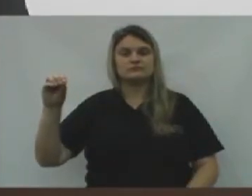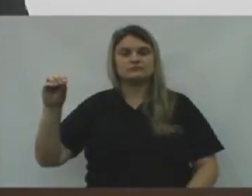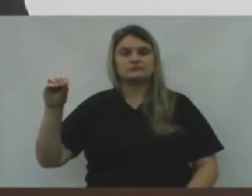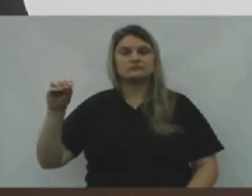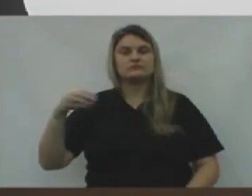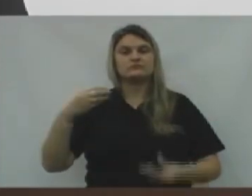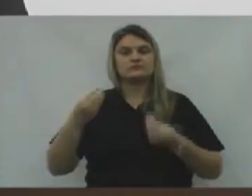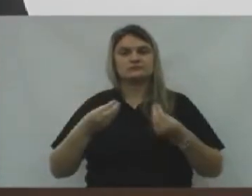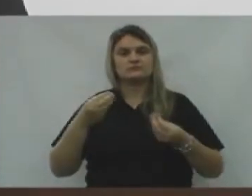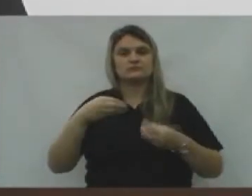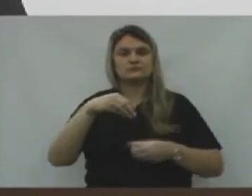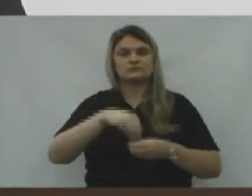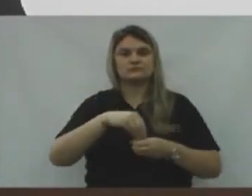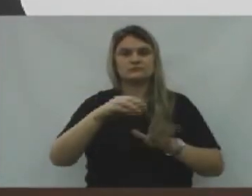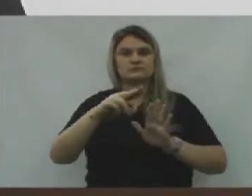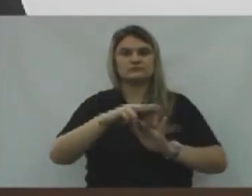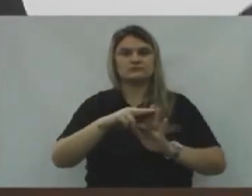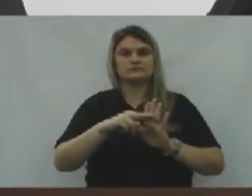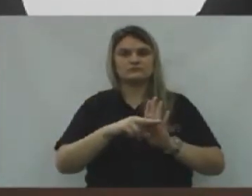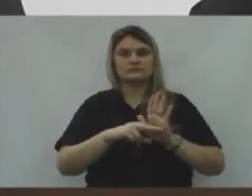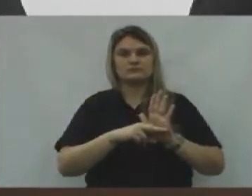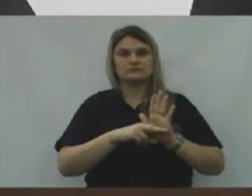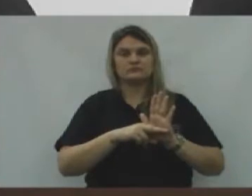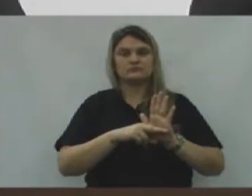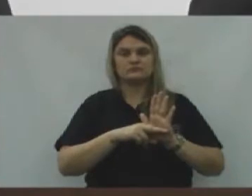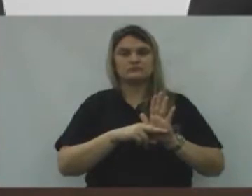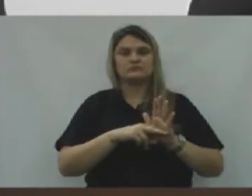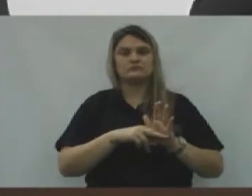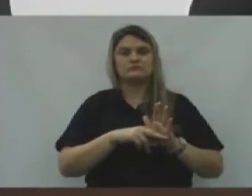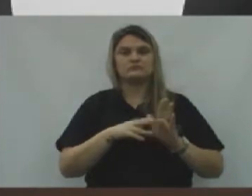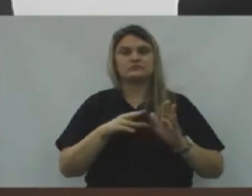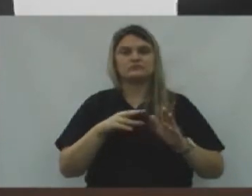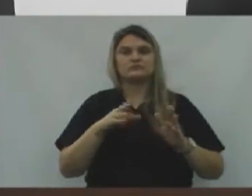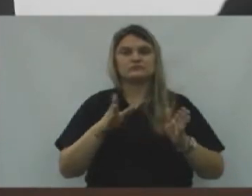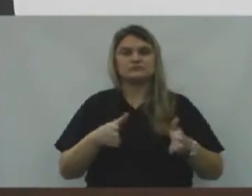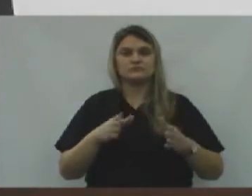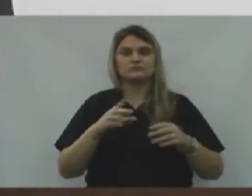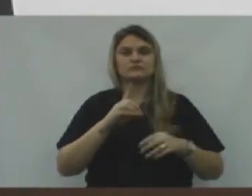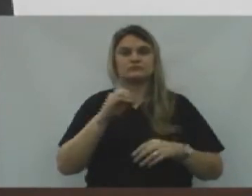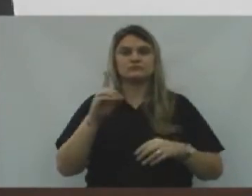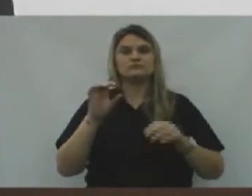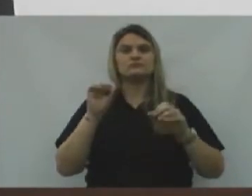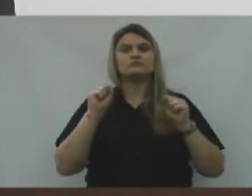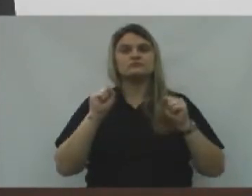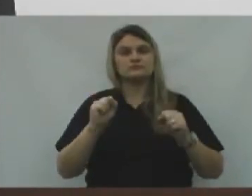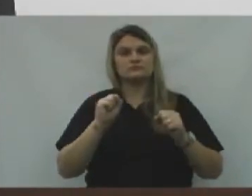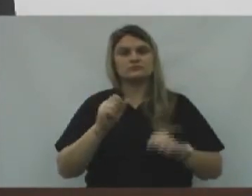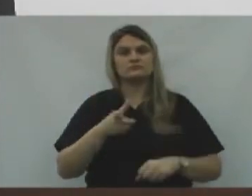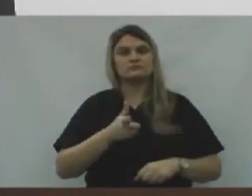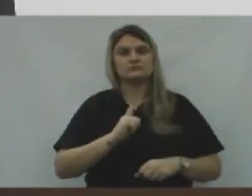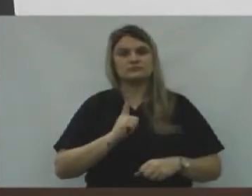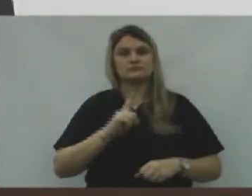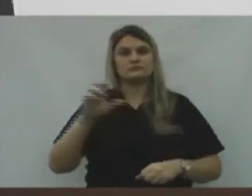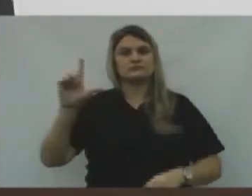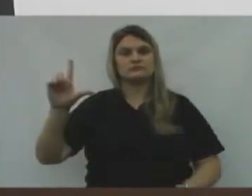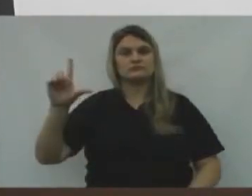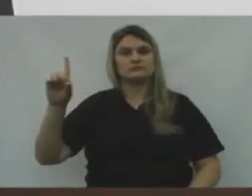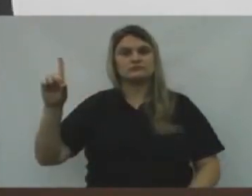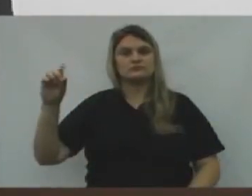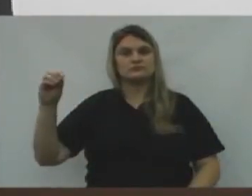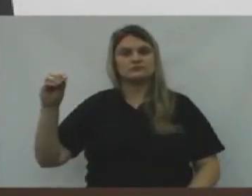conforme o regimento interno Na matéria da ordem do dia Só pode encostar A LDO.